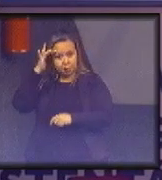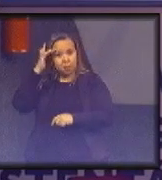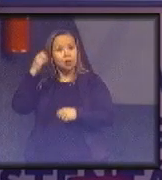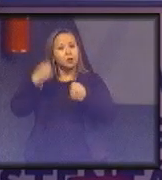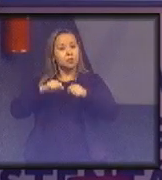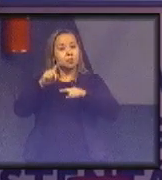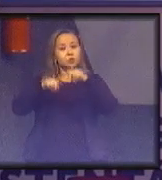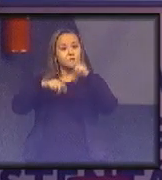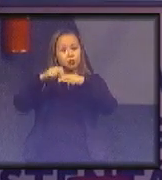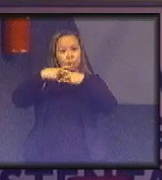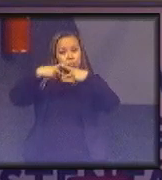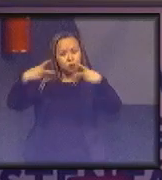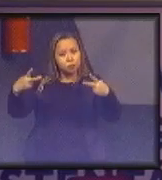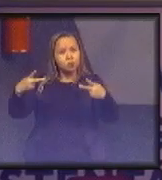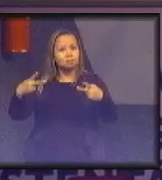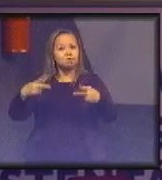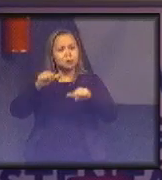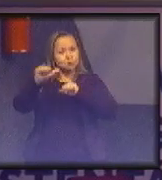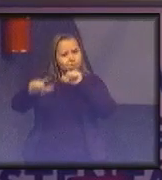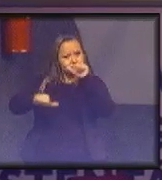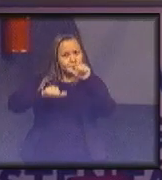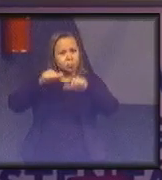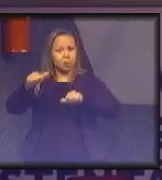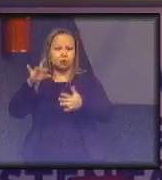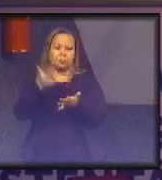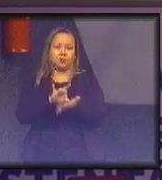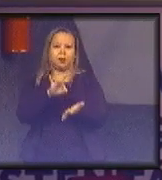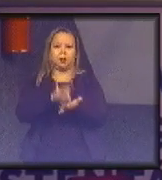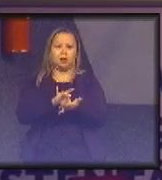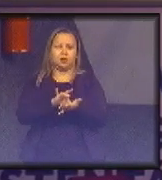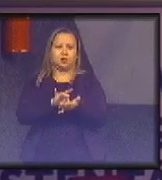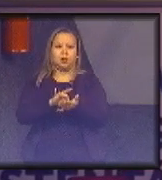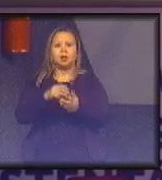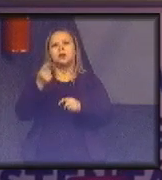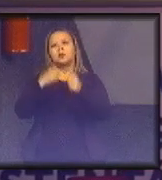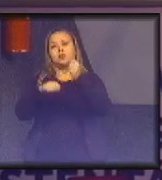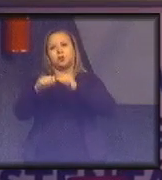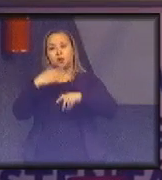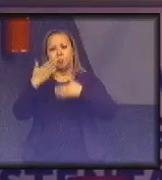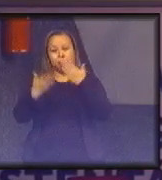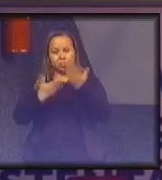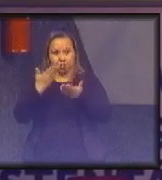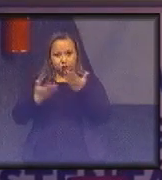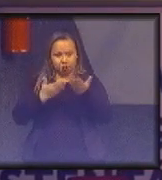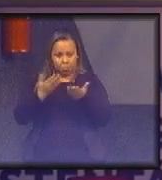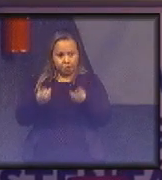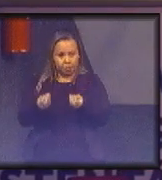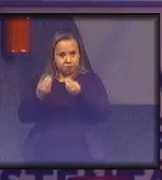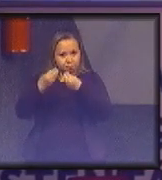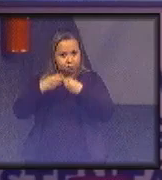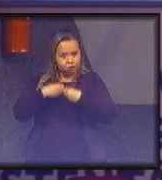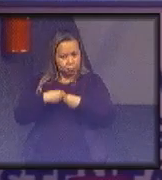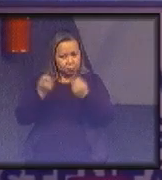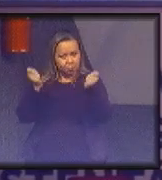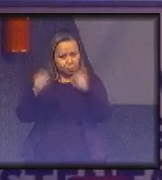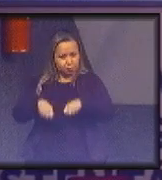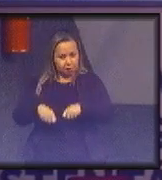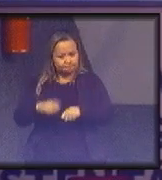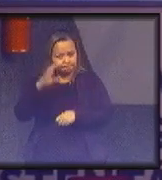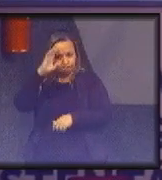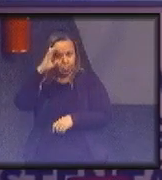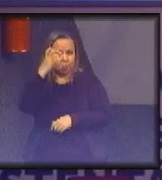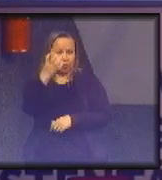radicalmente novos. E a economia circular vai nos possibilitar parte destas soluções.